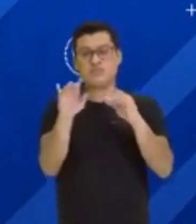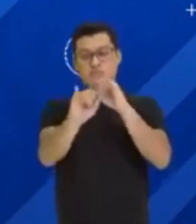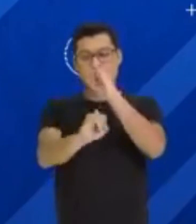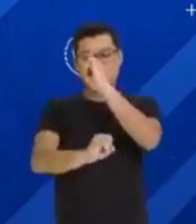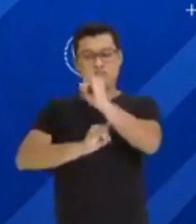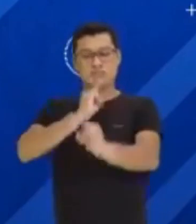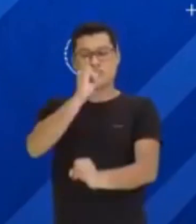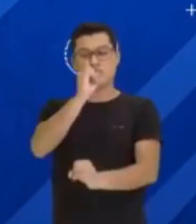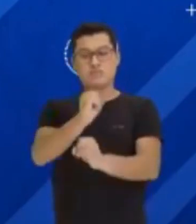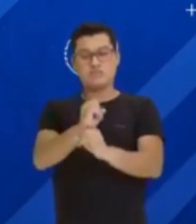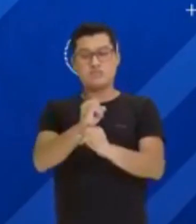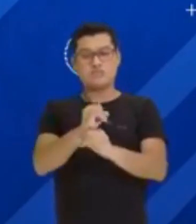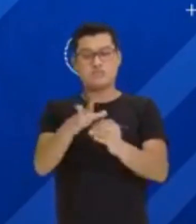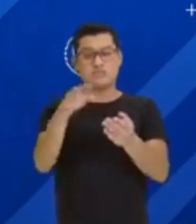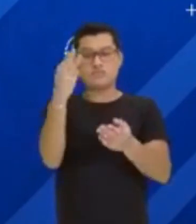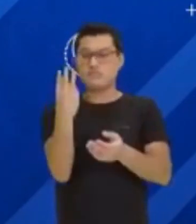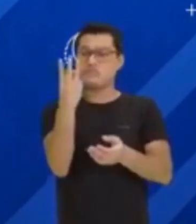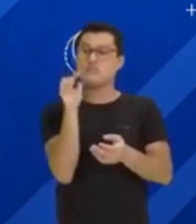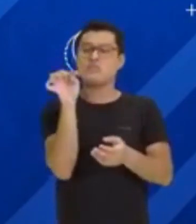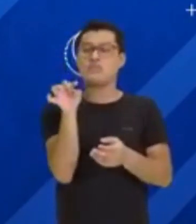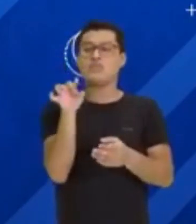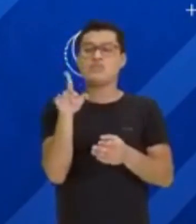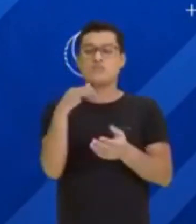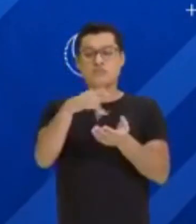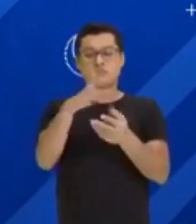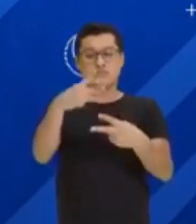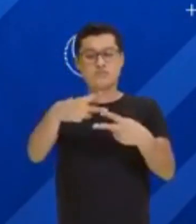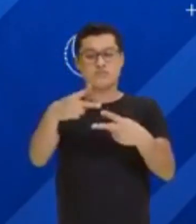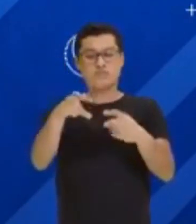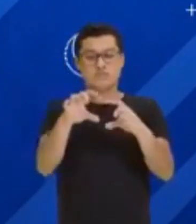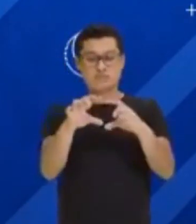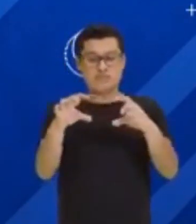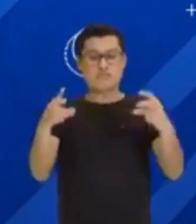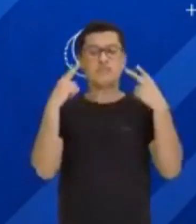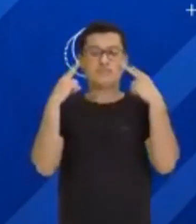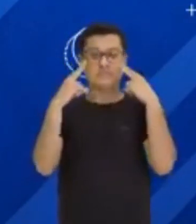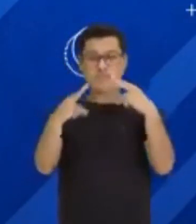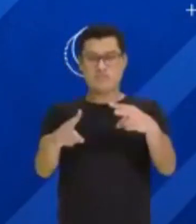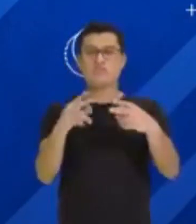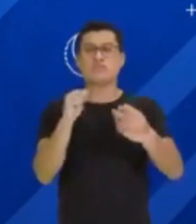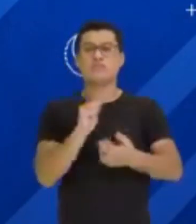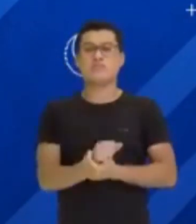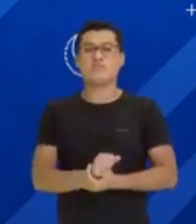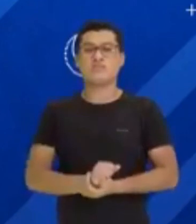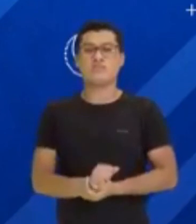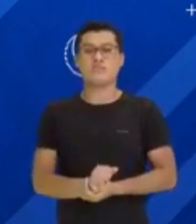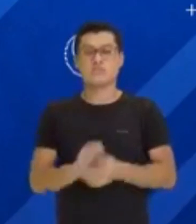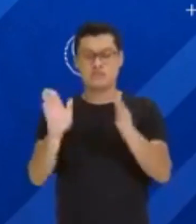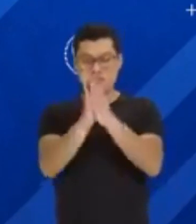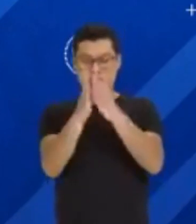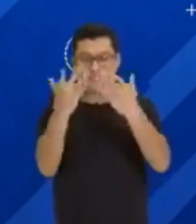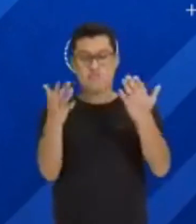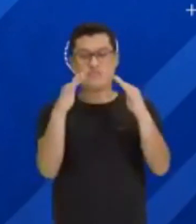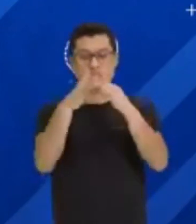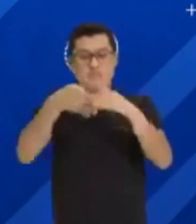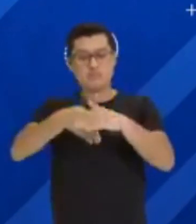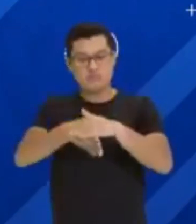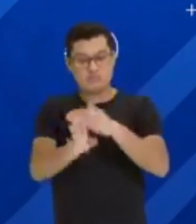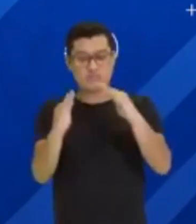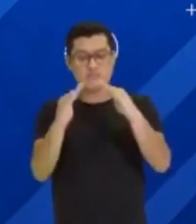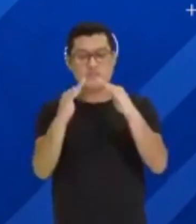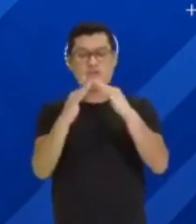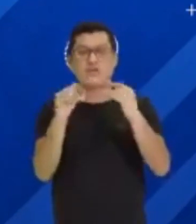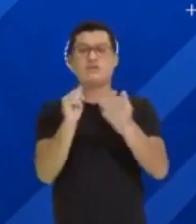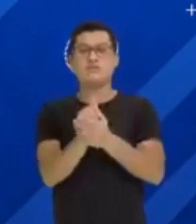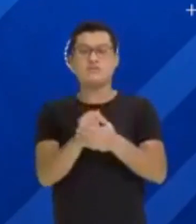da SEDUC. www.seduq.pa.gov.br Na aba Para